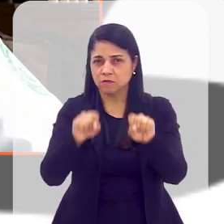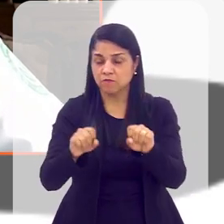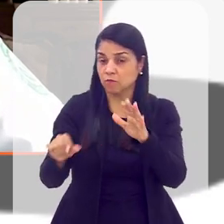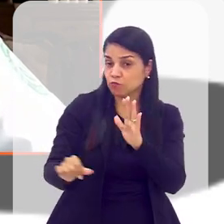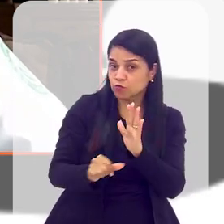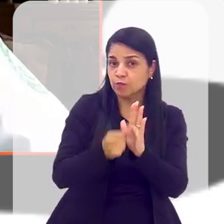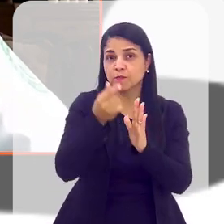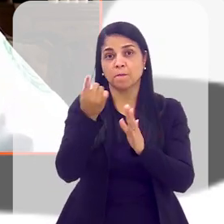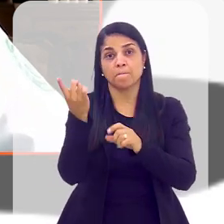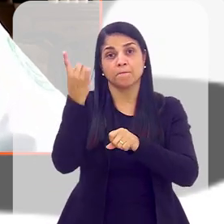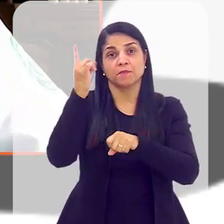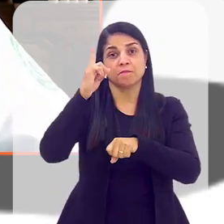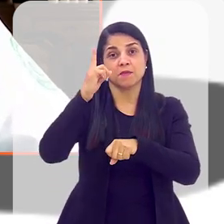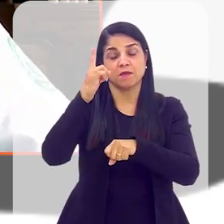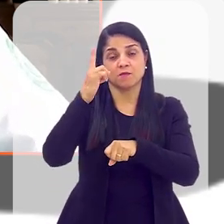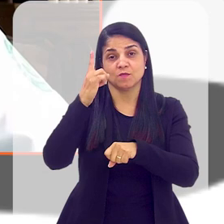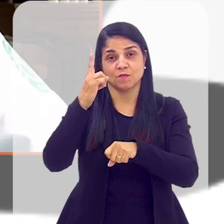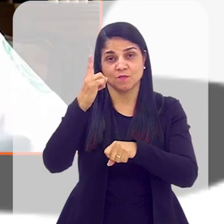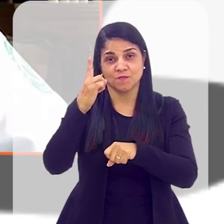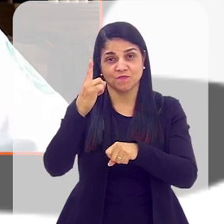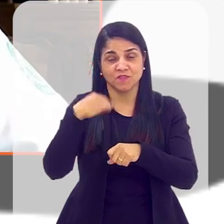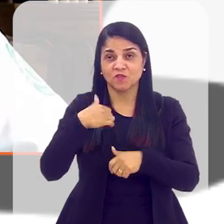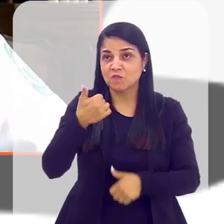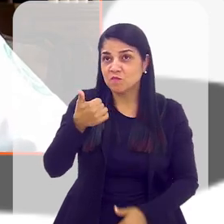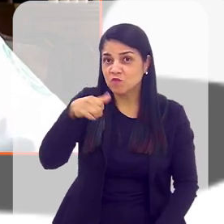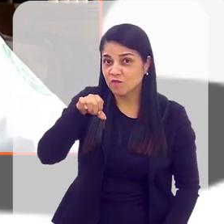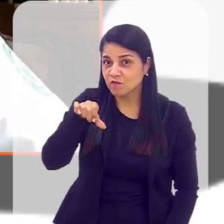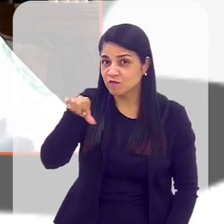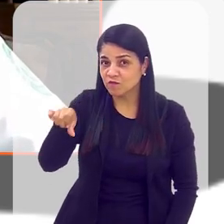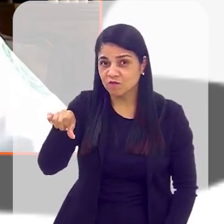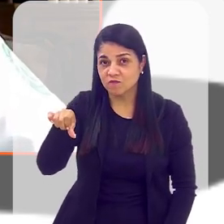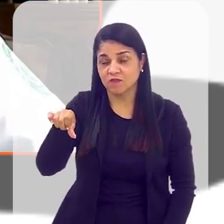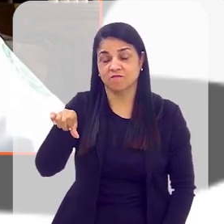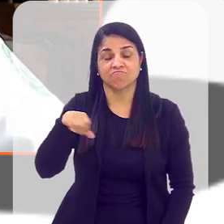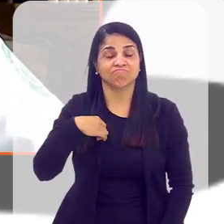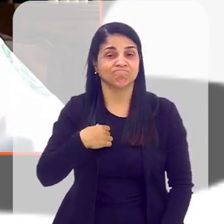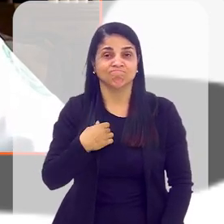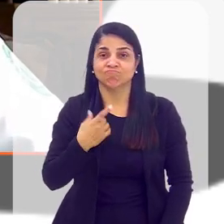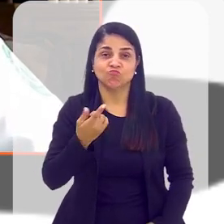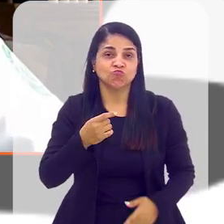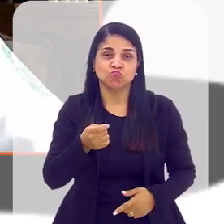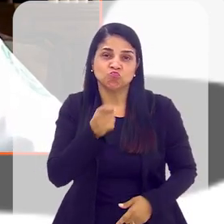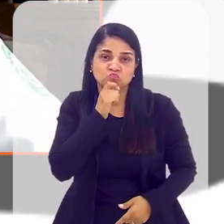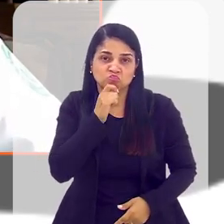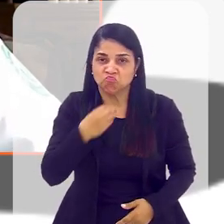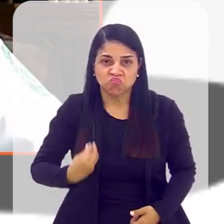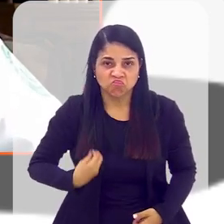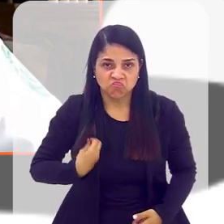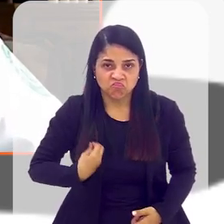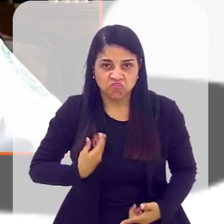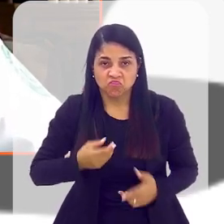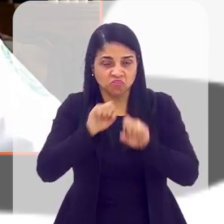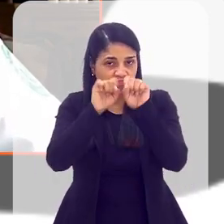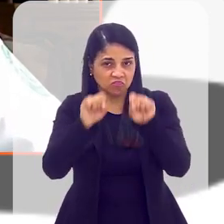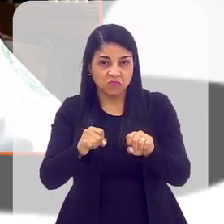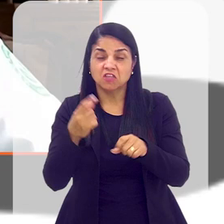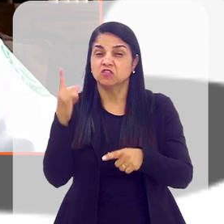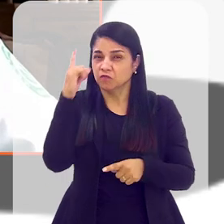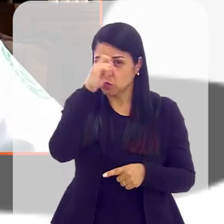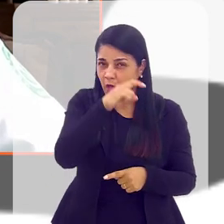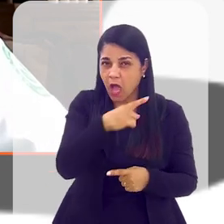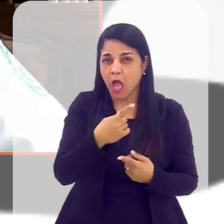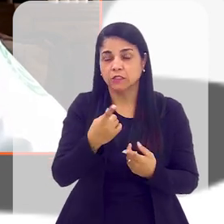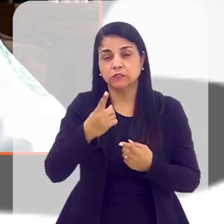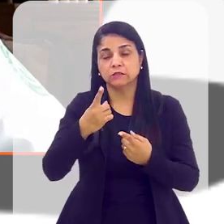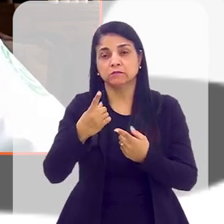pioneiros, porque, na verdade, nos anos 90 nem existia sistemas modulares no Brasil. Nós tivemos muita dificuldade com fornecedores,